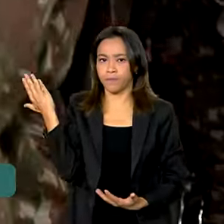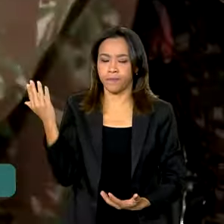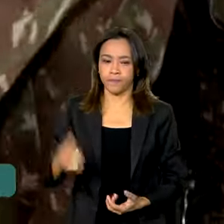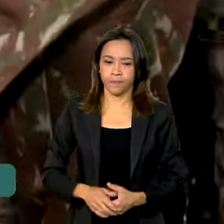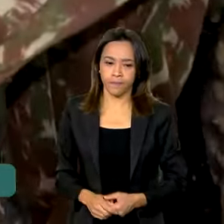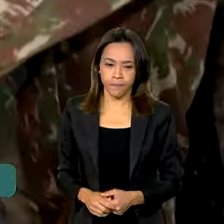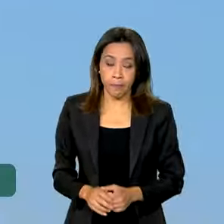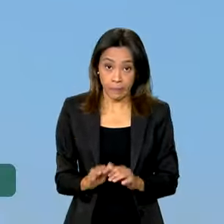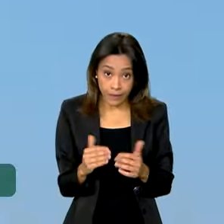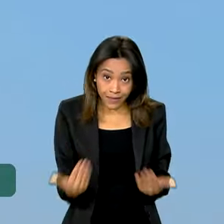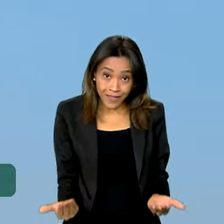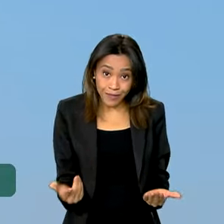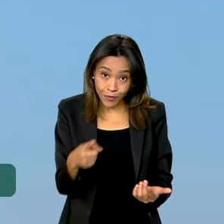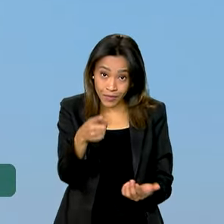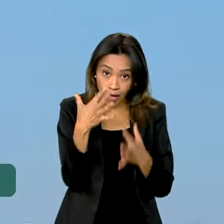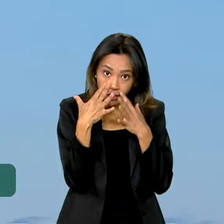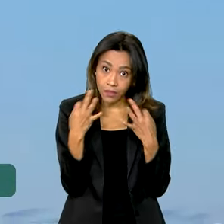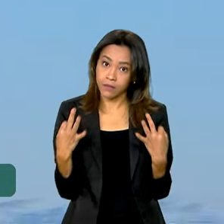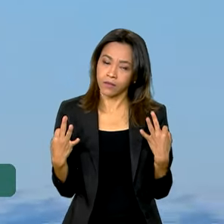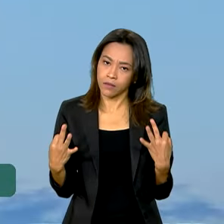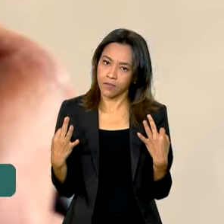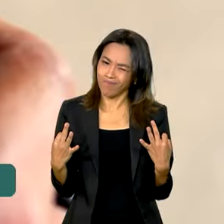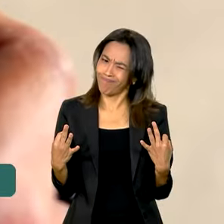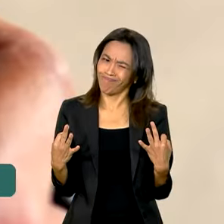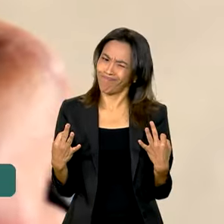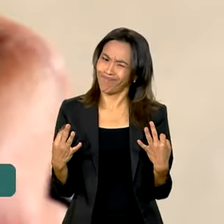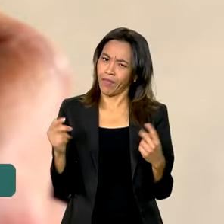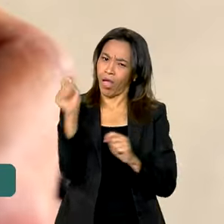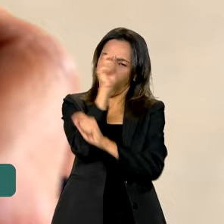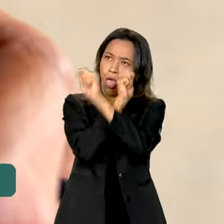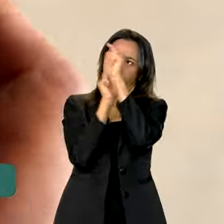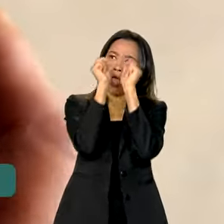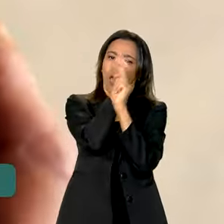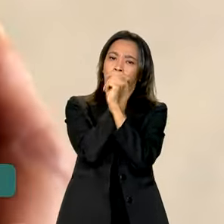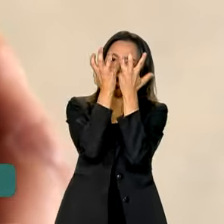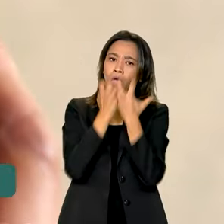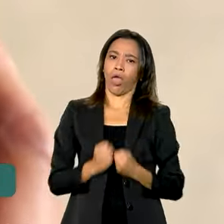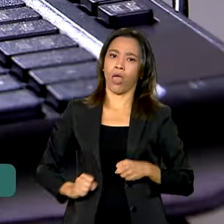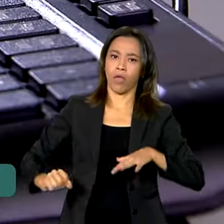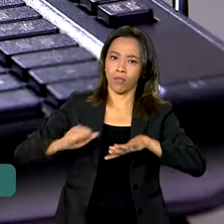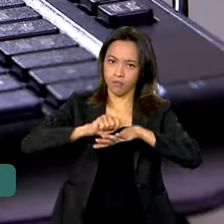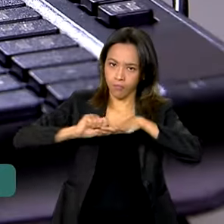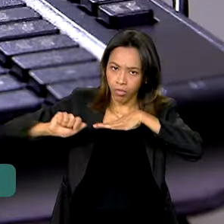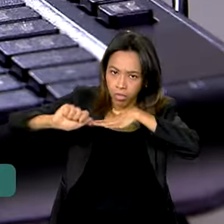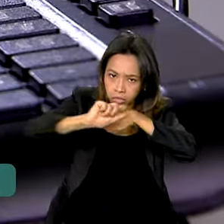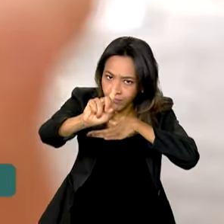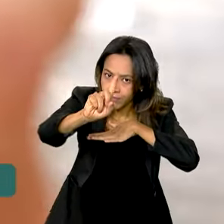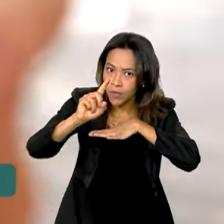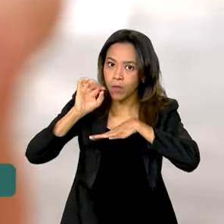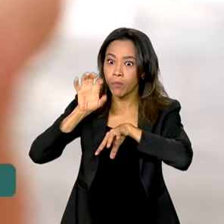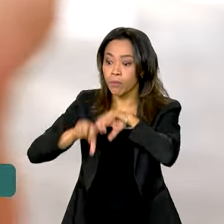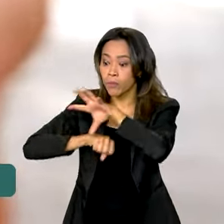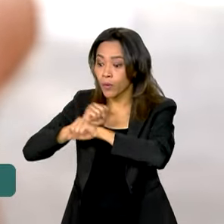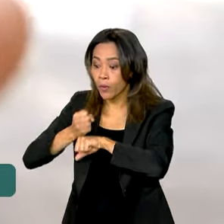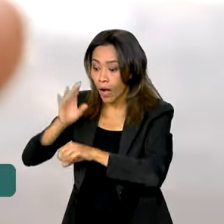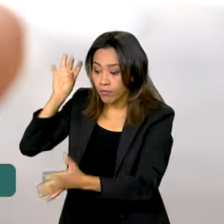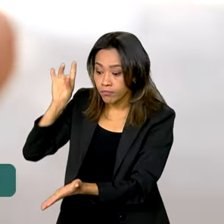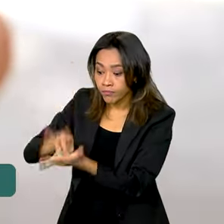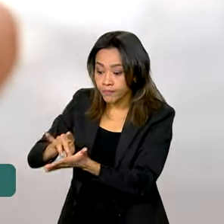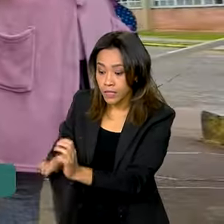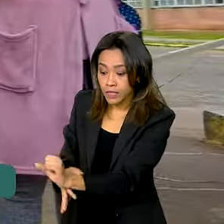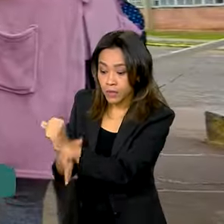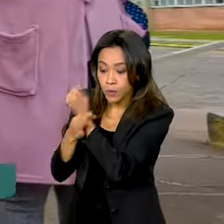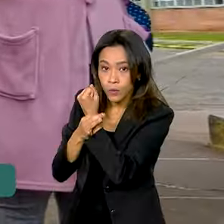Então, fique atento. Não caia em mentiras. Se informe em fontes seguras e